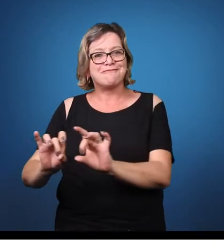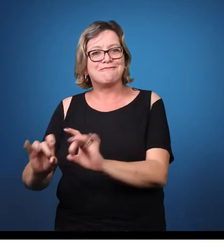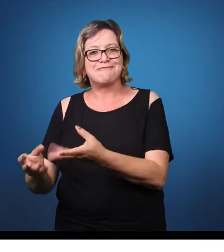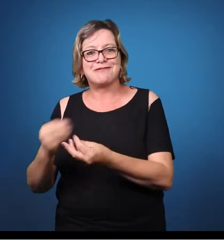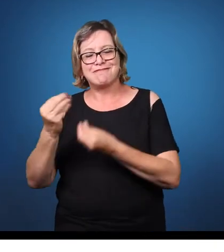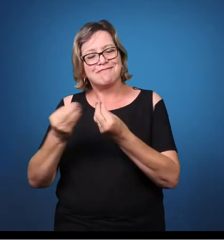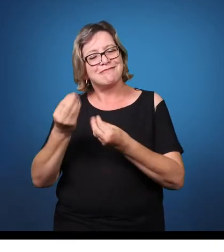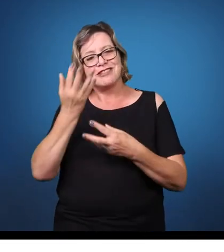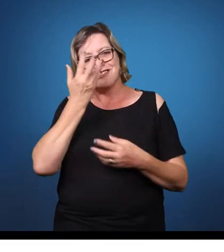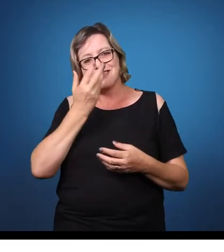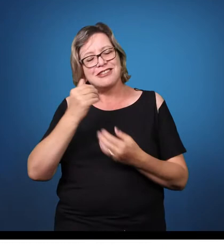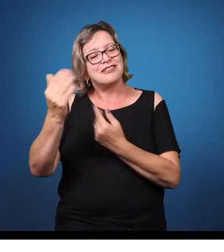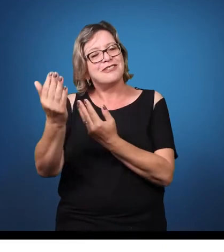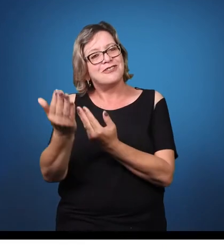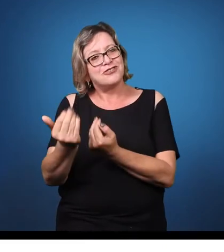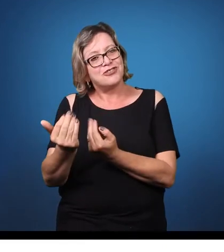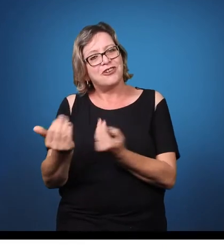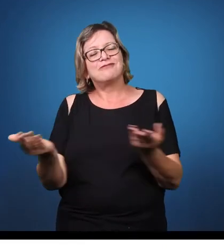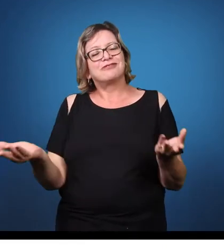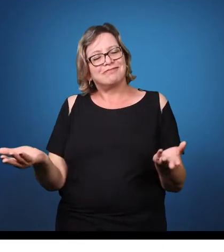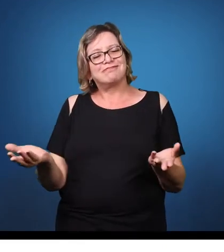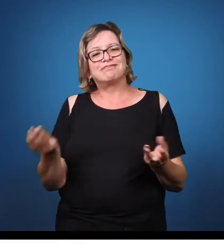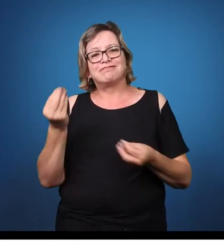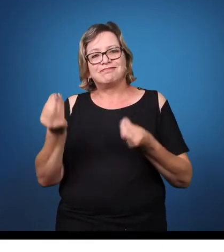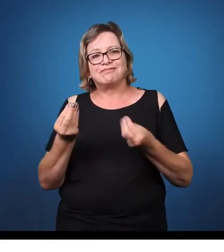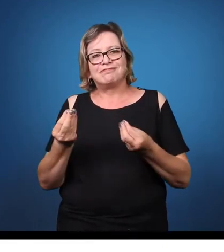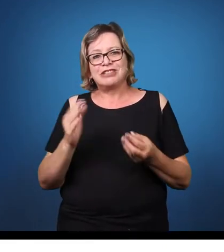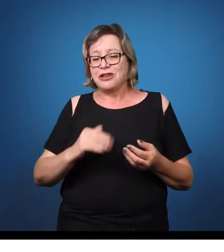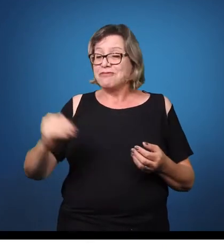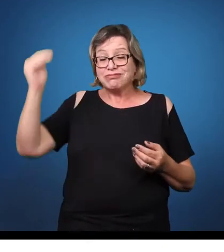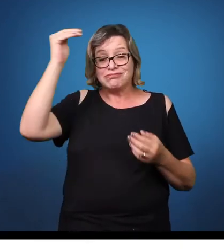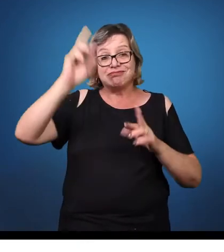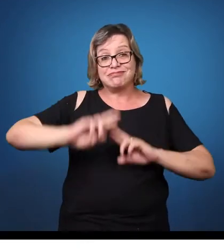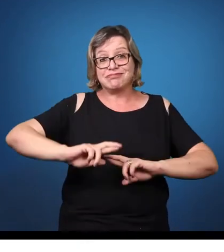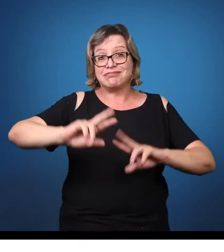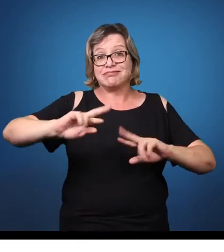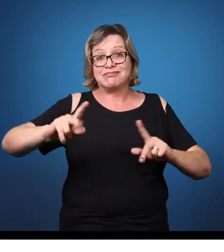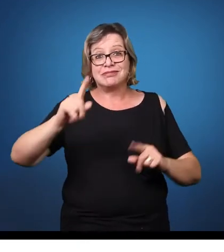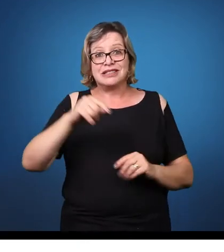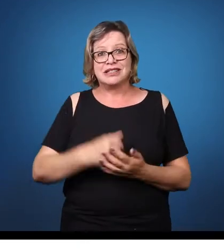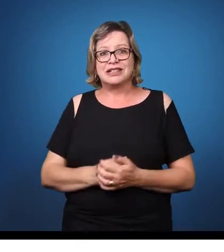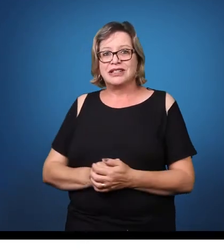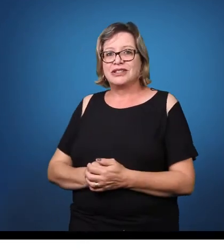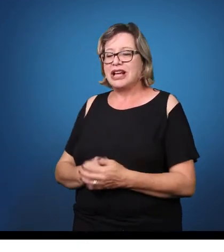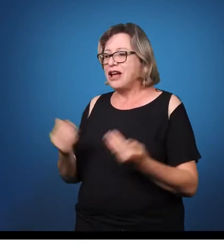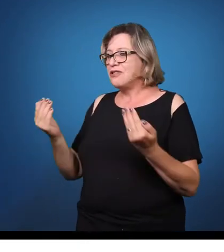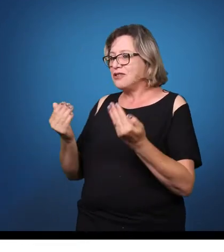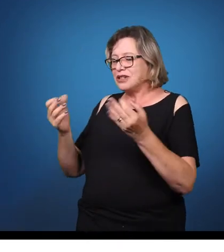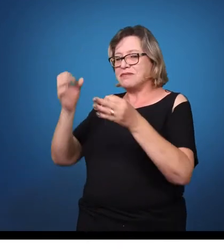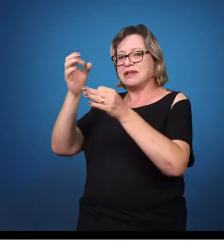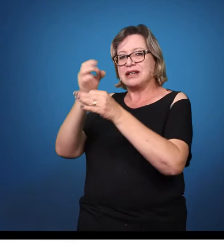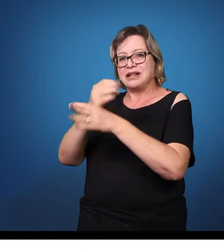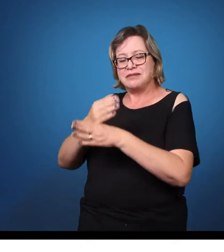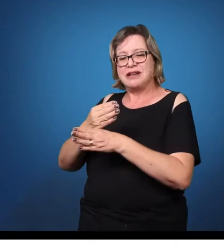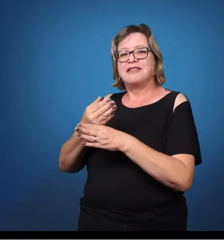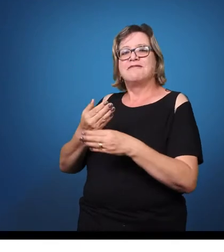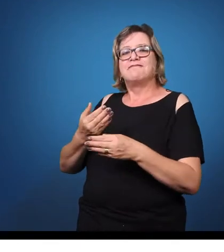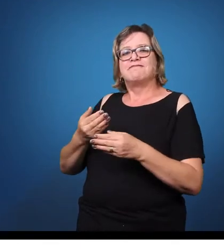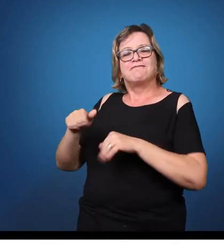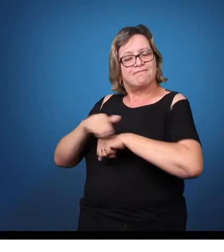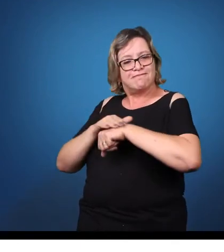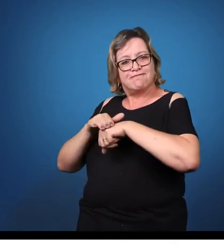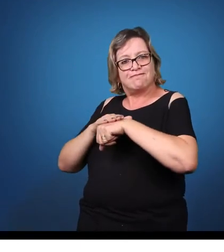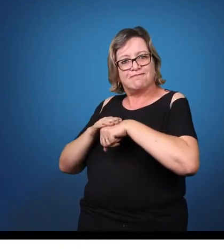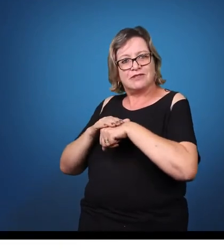assim, de inspiração. A senhora poderia nos relatar algum episódio, algum caso assim de bem-sucedido, quer dizer,